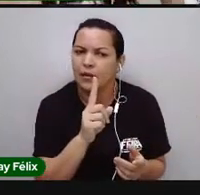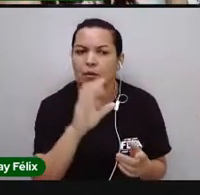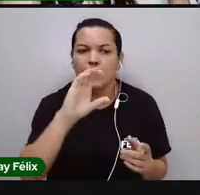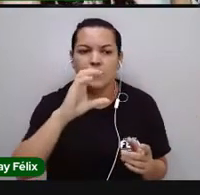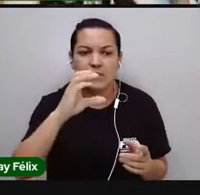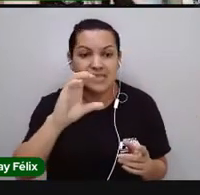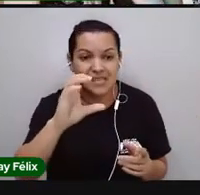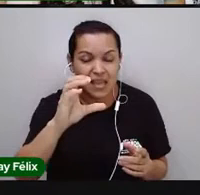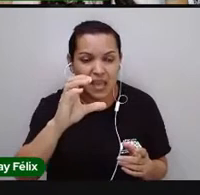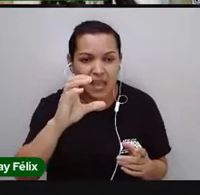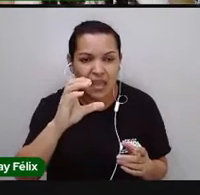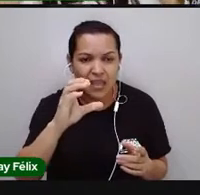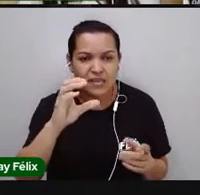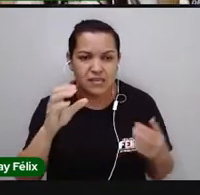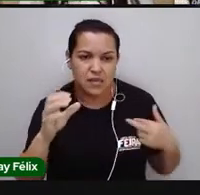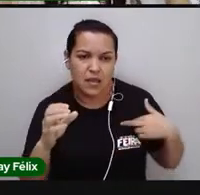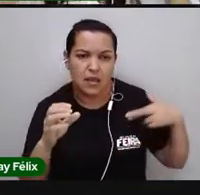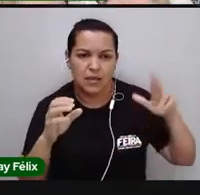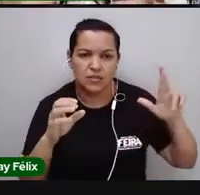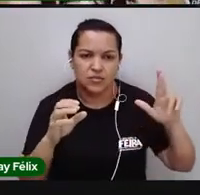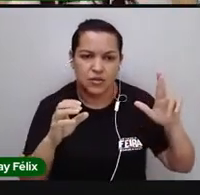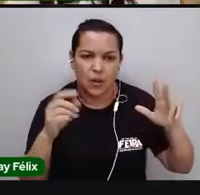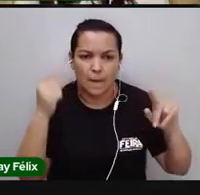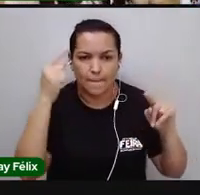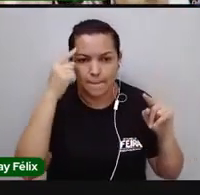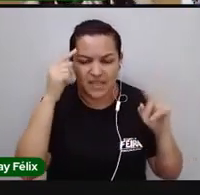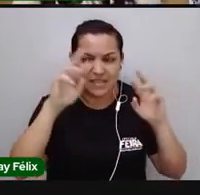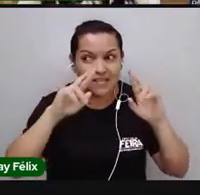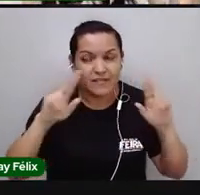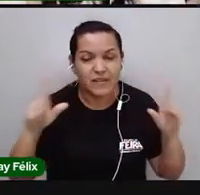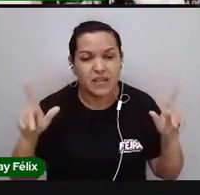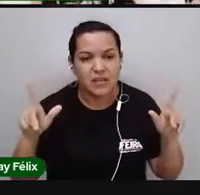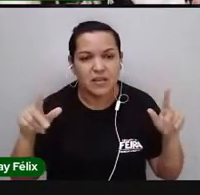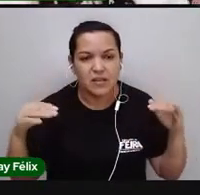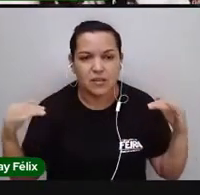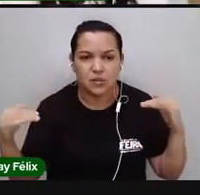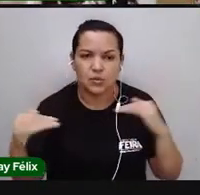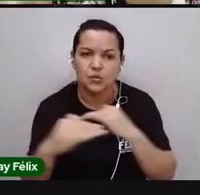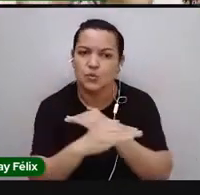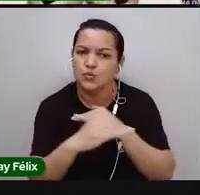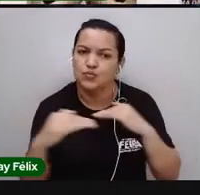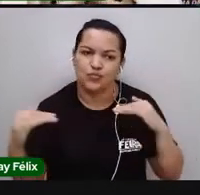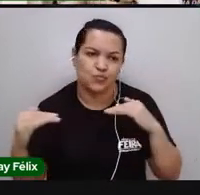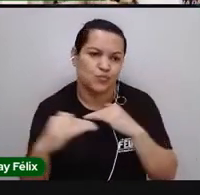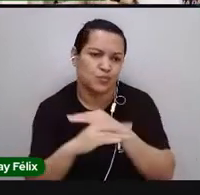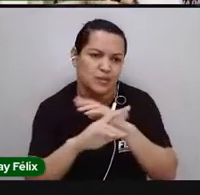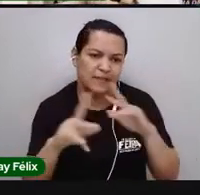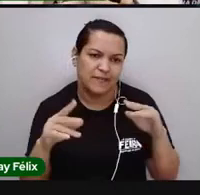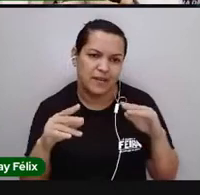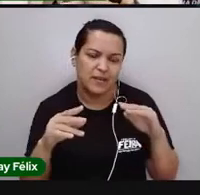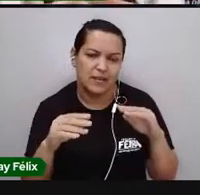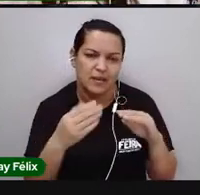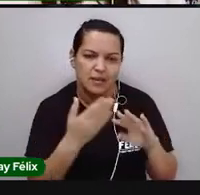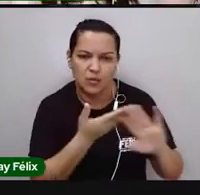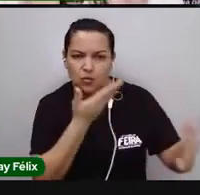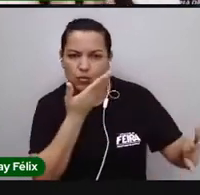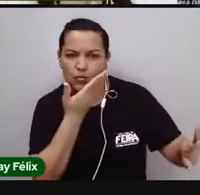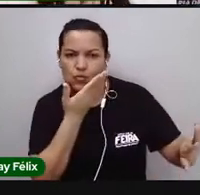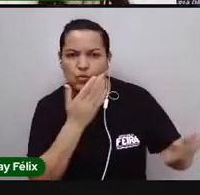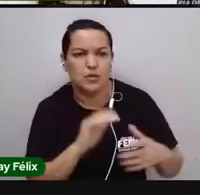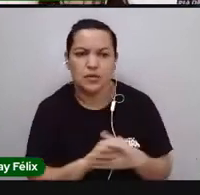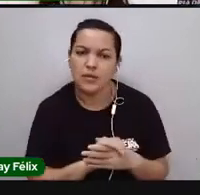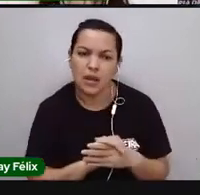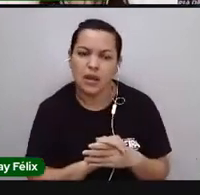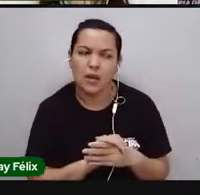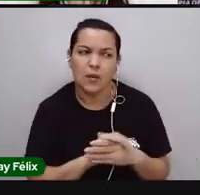religião, são pensamentos diferentes, andam em movimentos diferentes, mas elas não se excluem, mas elas também